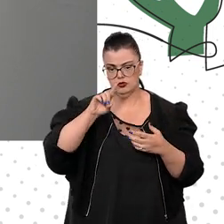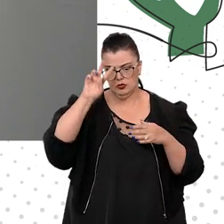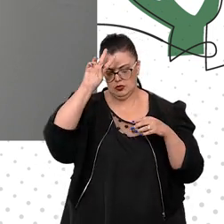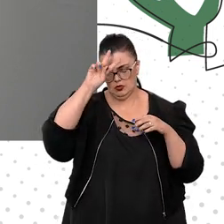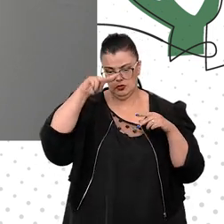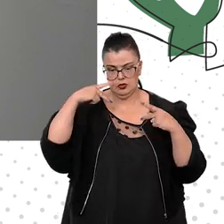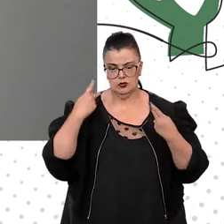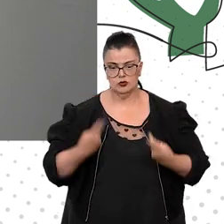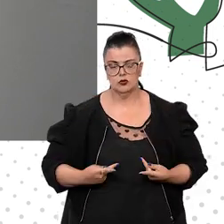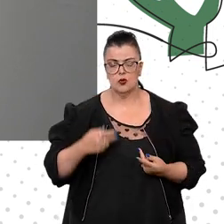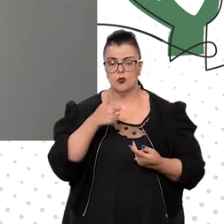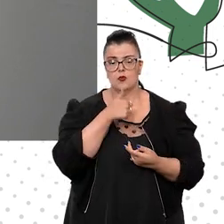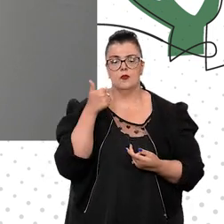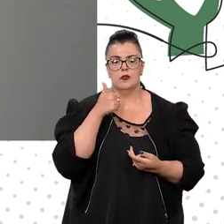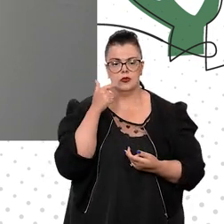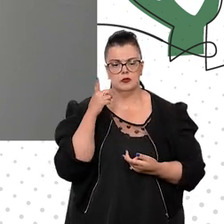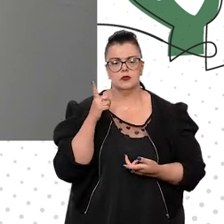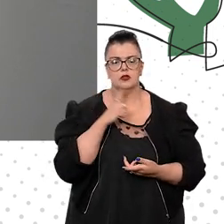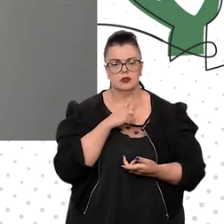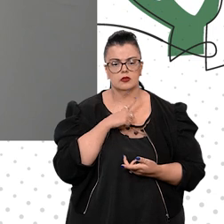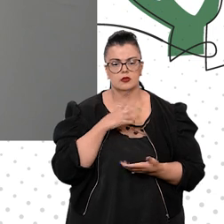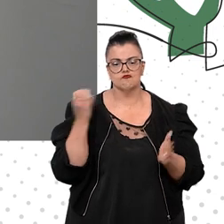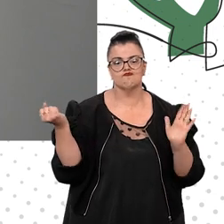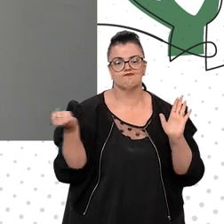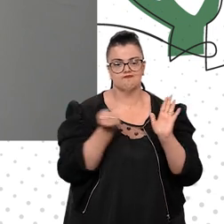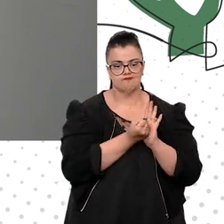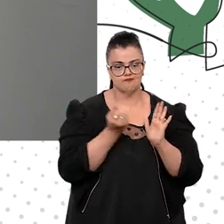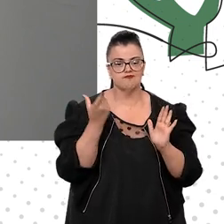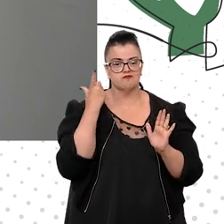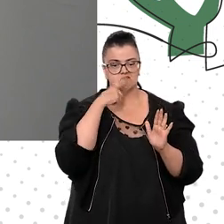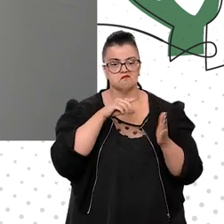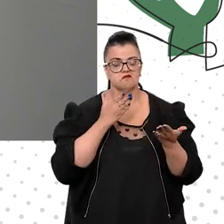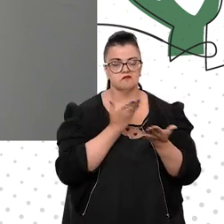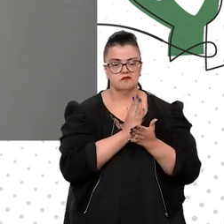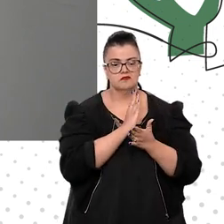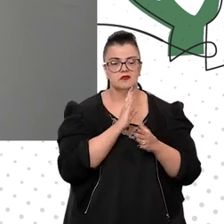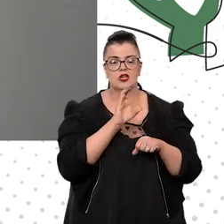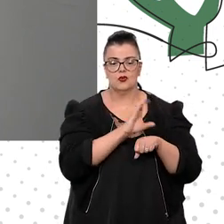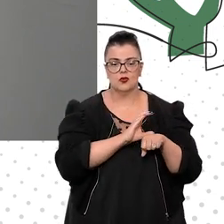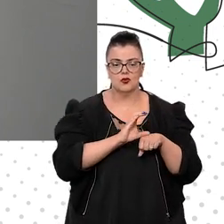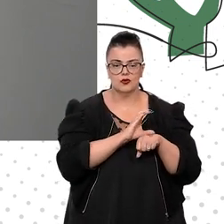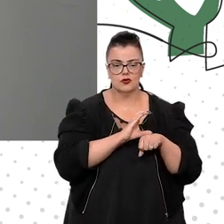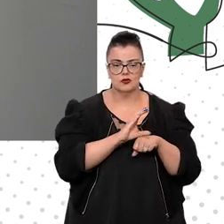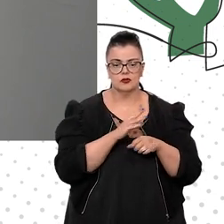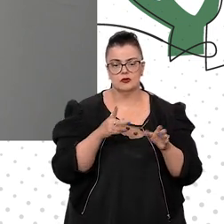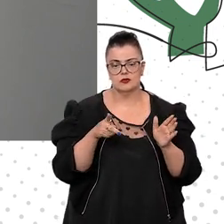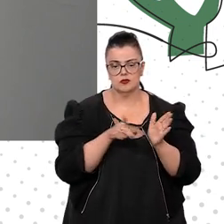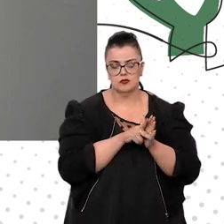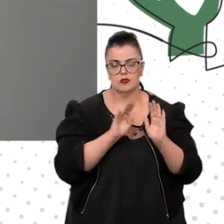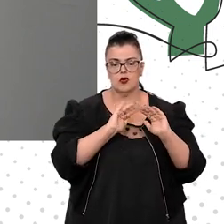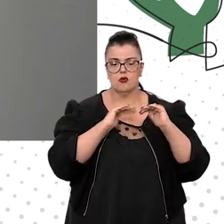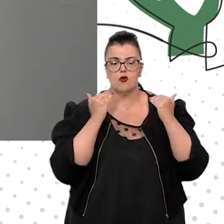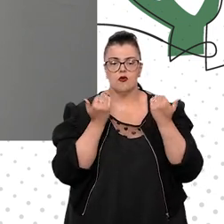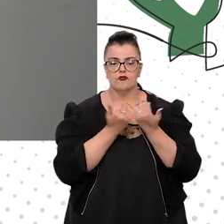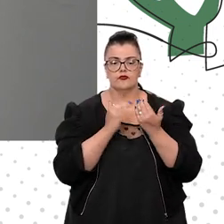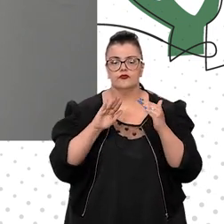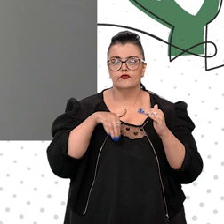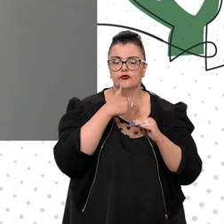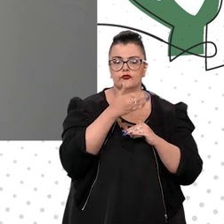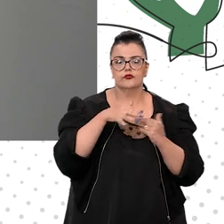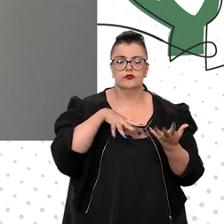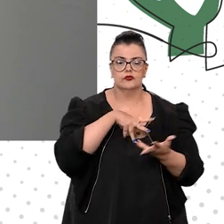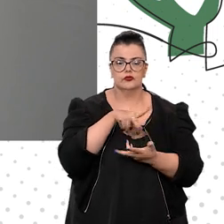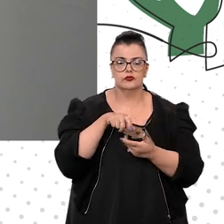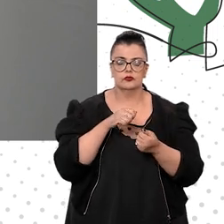deles que mereceu esse selo de qualidade, esse selo de constitucionalidade, foi exatamente a Convenção Internacional sobre os